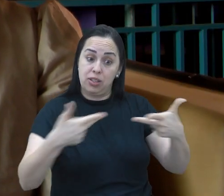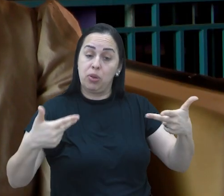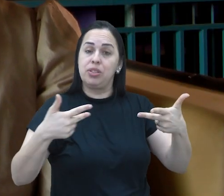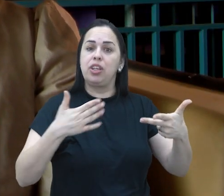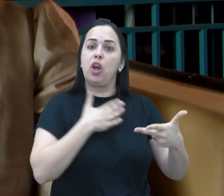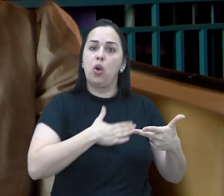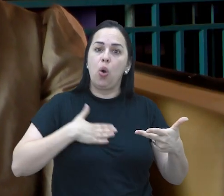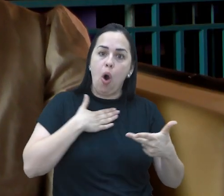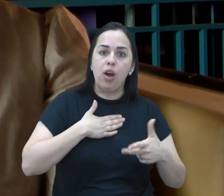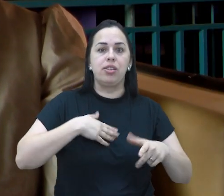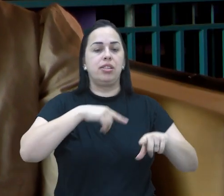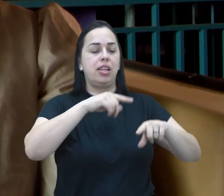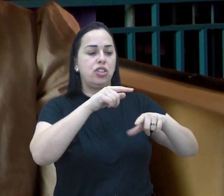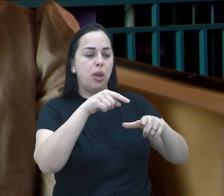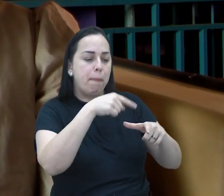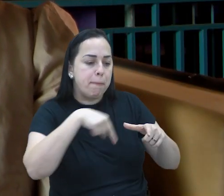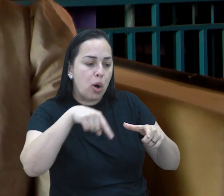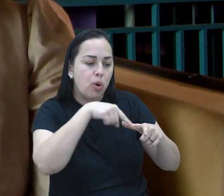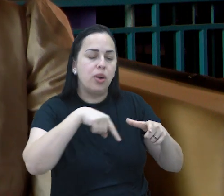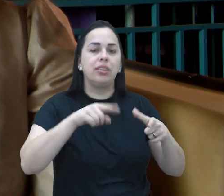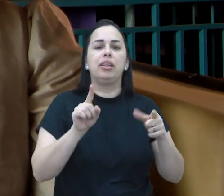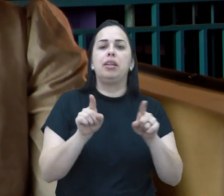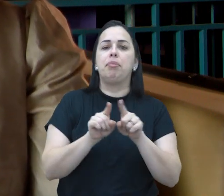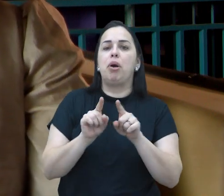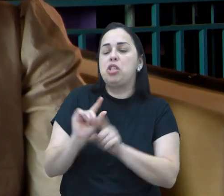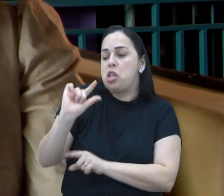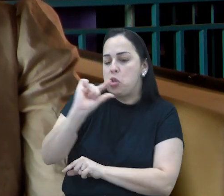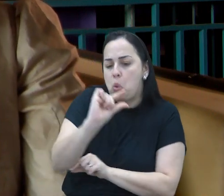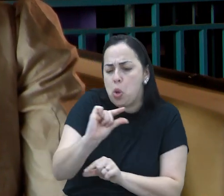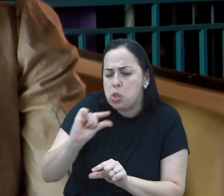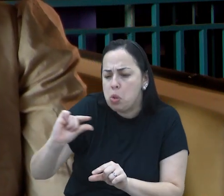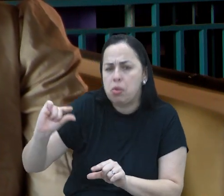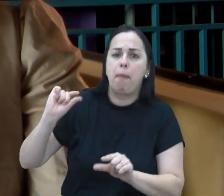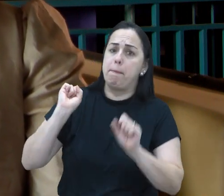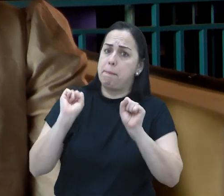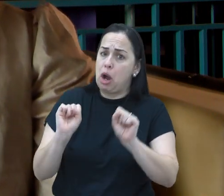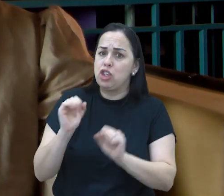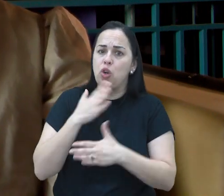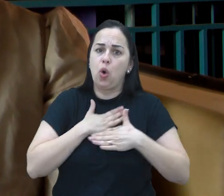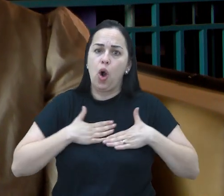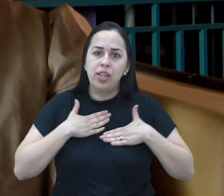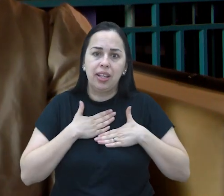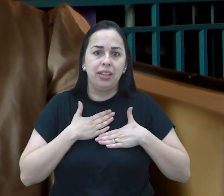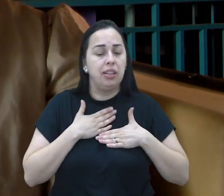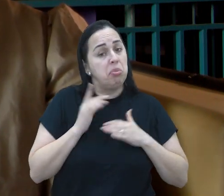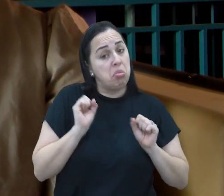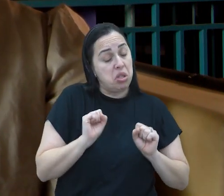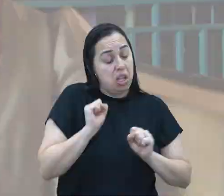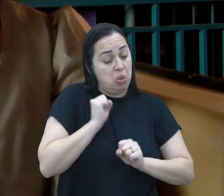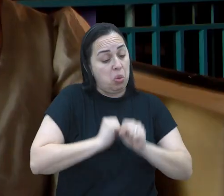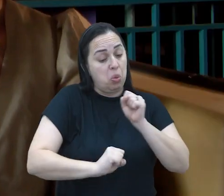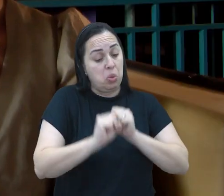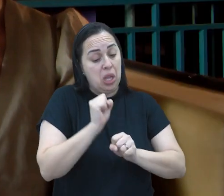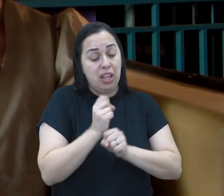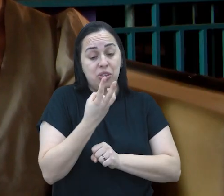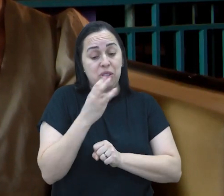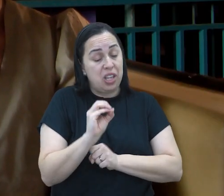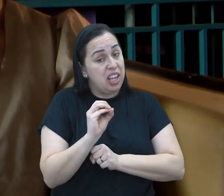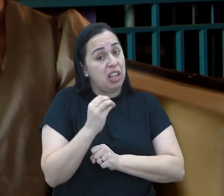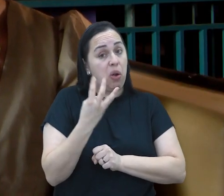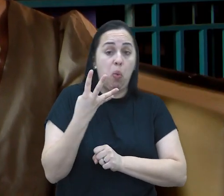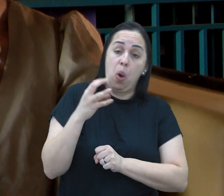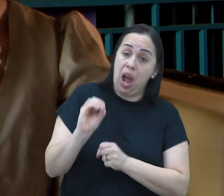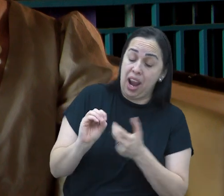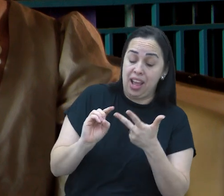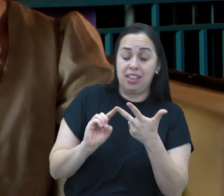de uma coleção que você gosta, pode ser de disco, pode ser de miniaturas, você pode ser